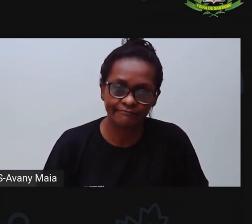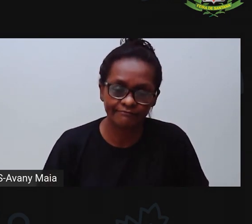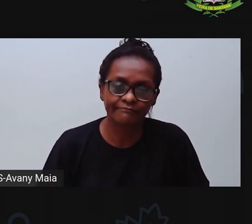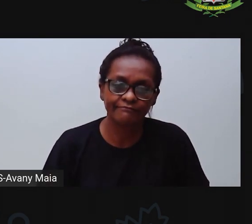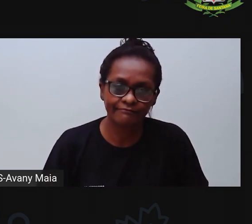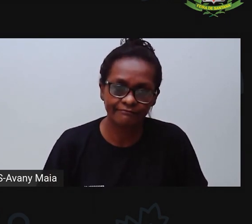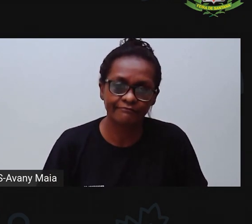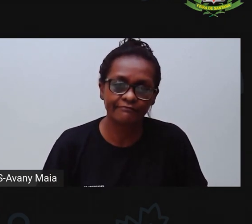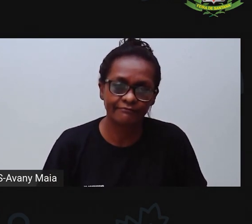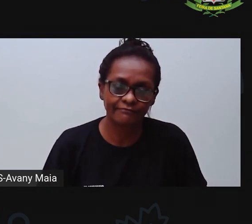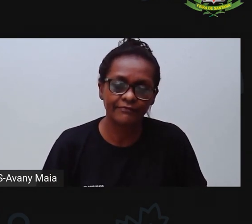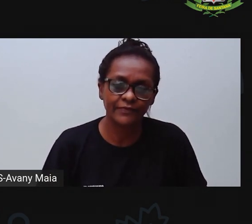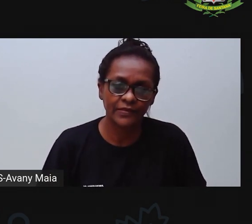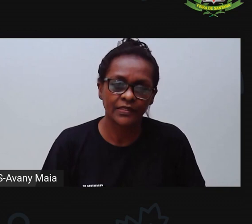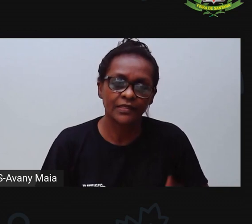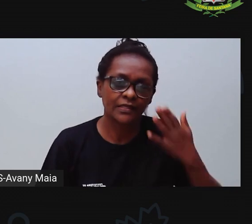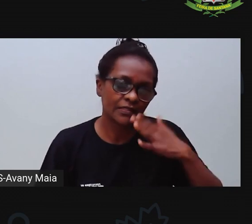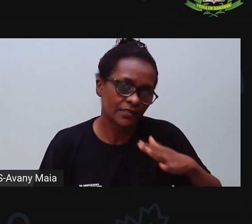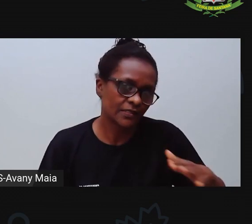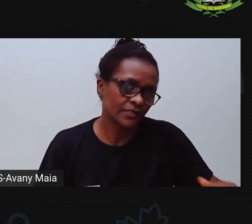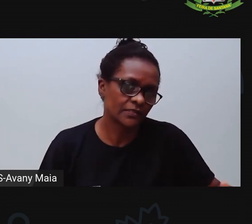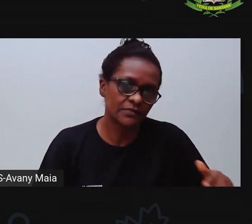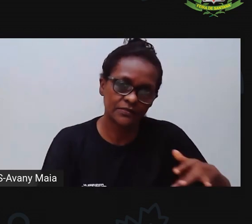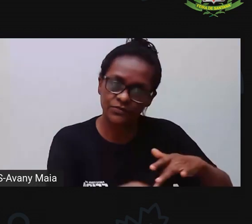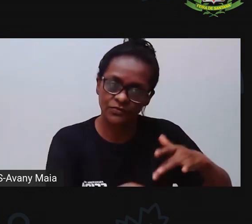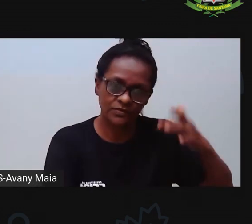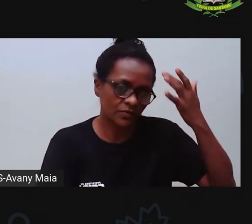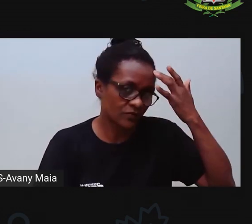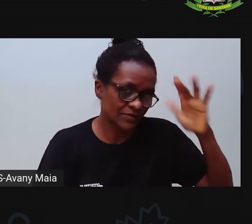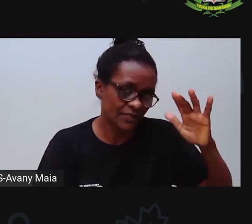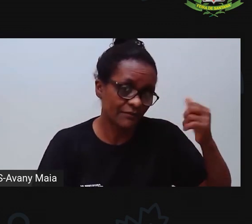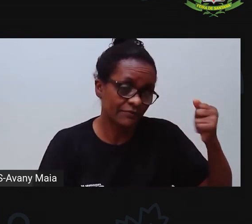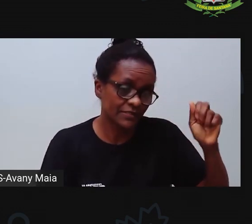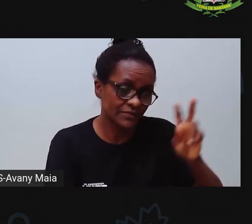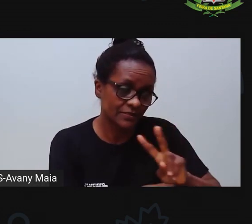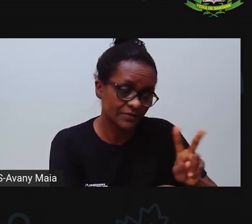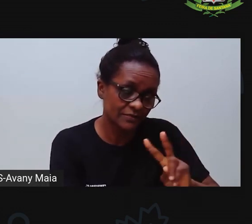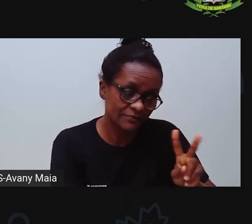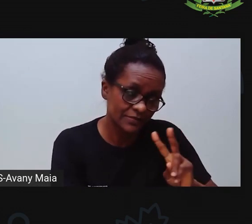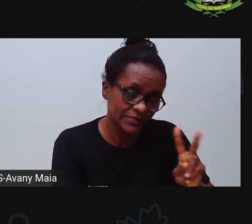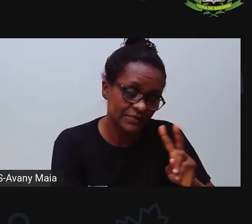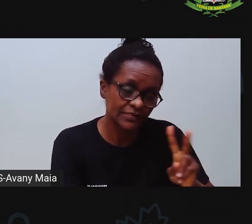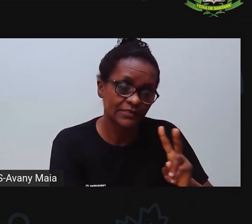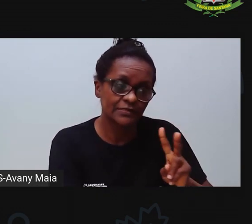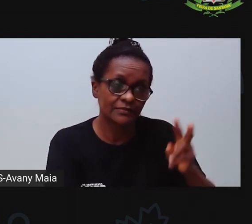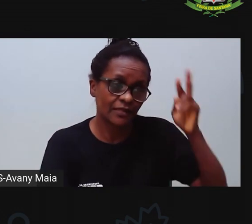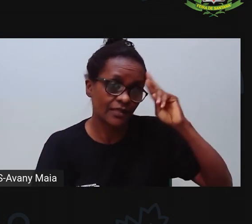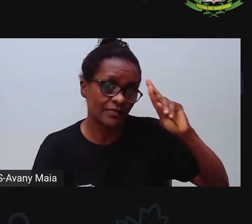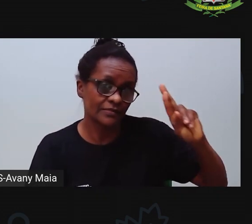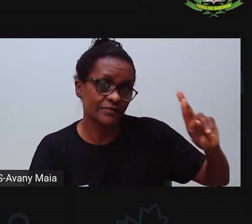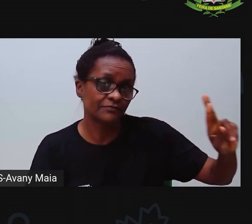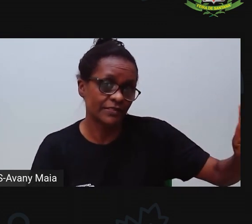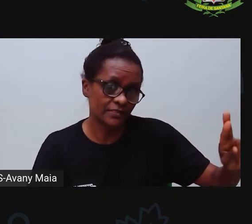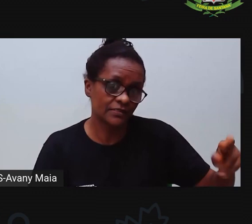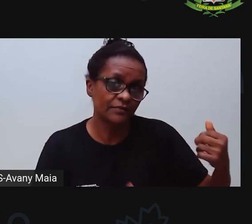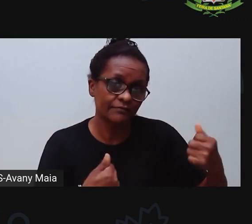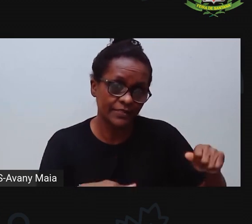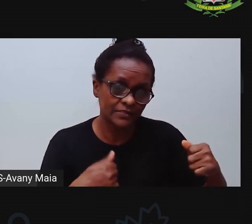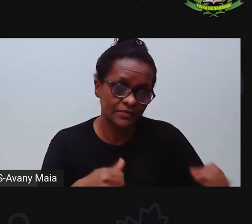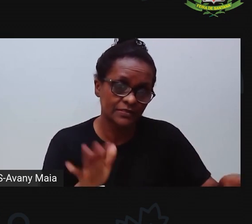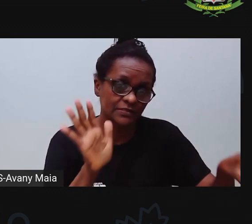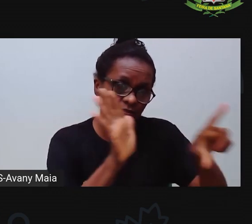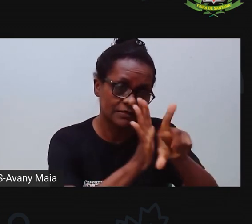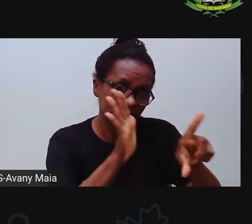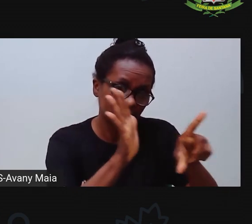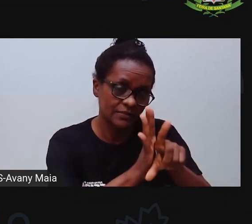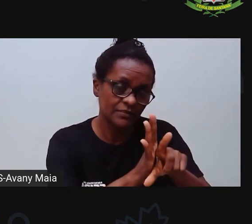direitos. Mas as crianças também têm muitos direitos. E eles precisam ser respeitados, né? A gente precisa respeitar a lei. E o